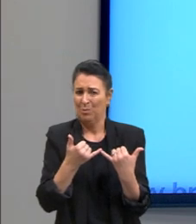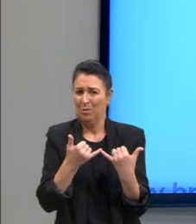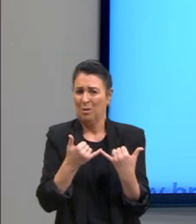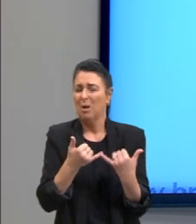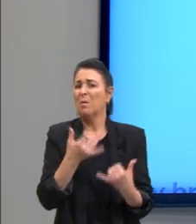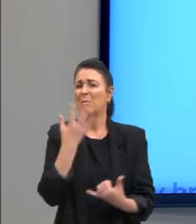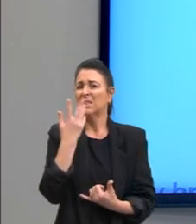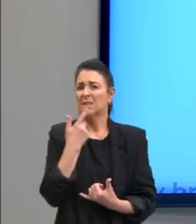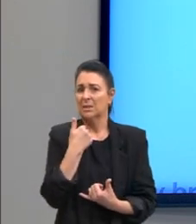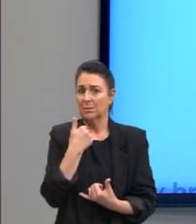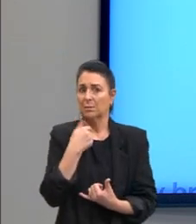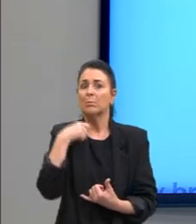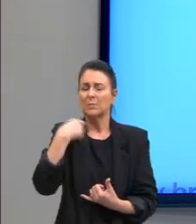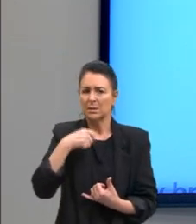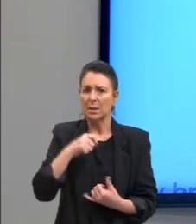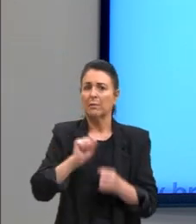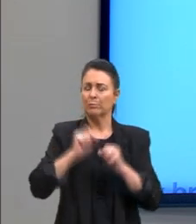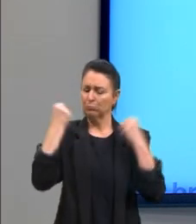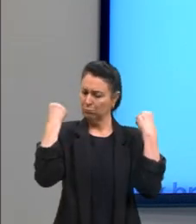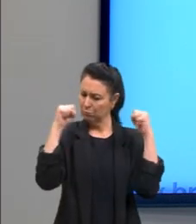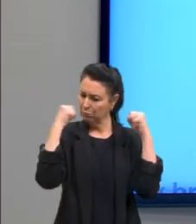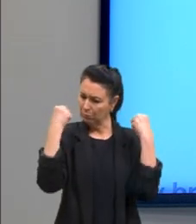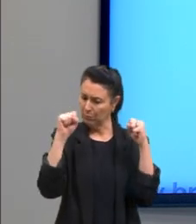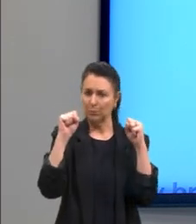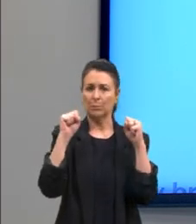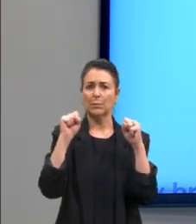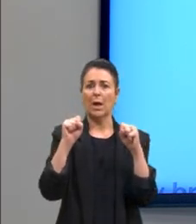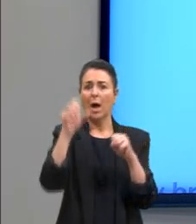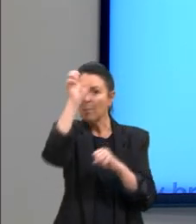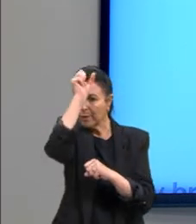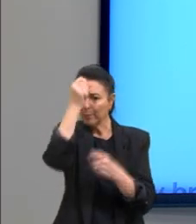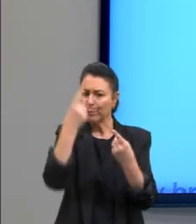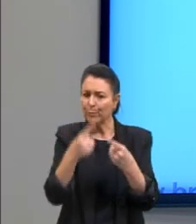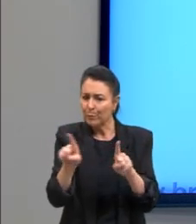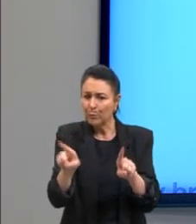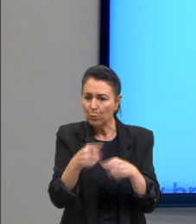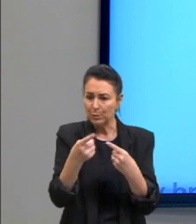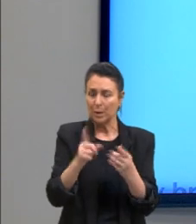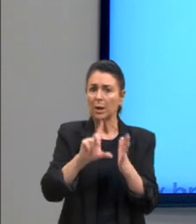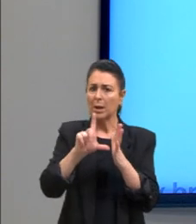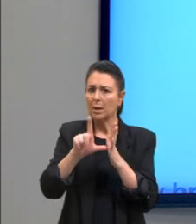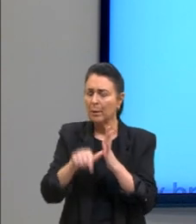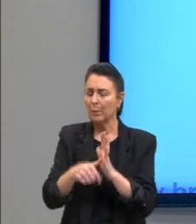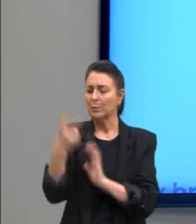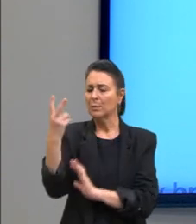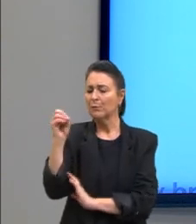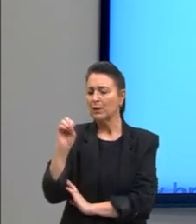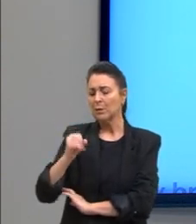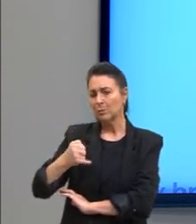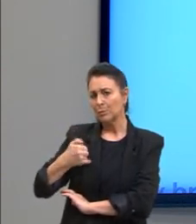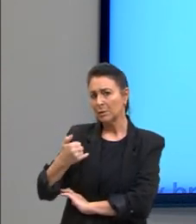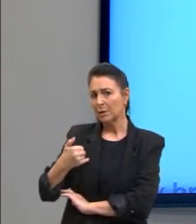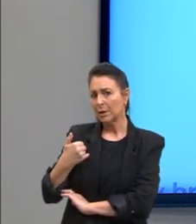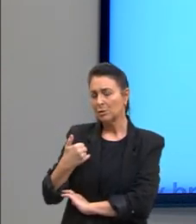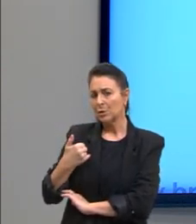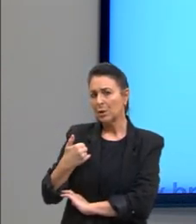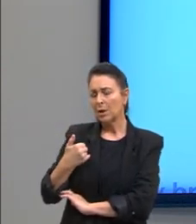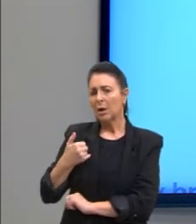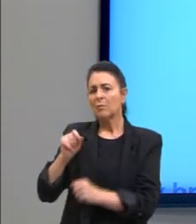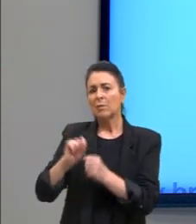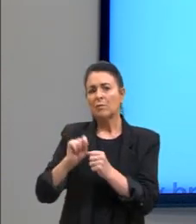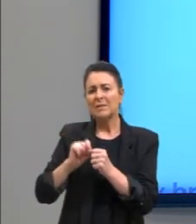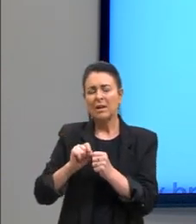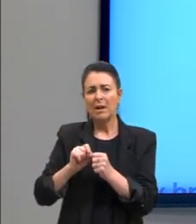exercícios físicos, a partir do exemplo dele. A partir dos 20 anos é que seriam feitos vários